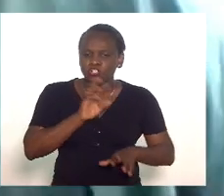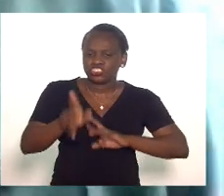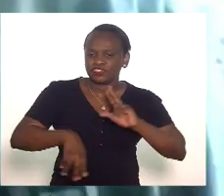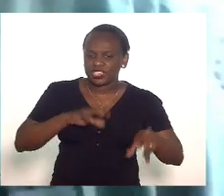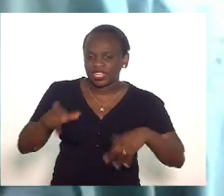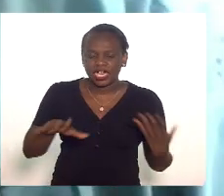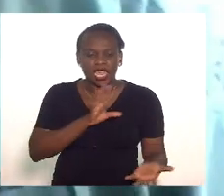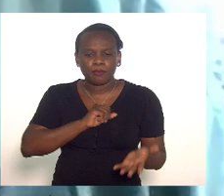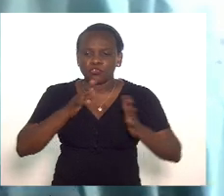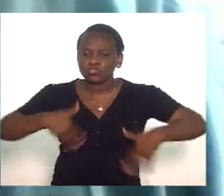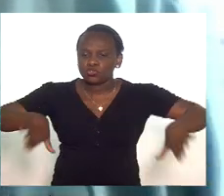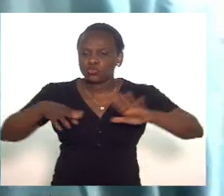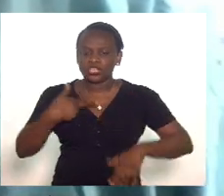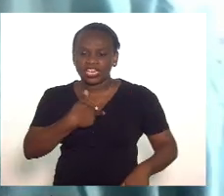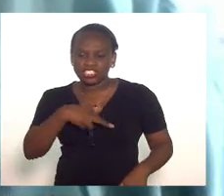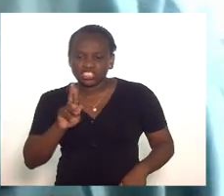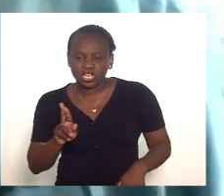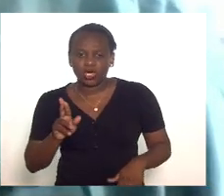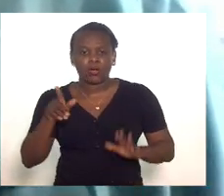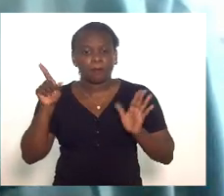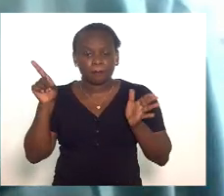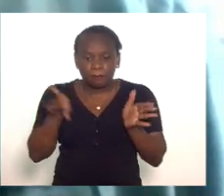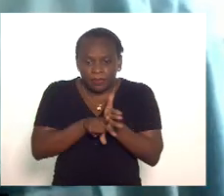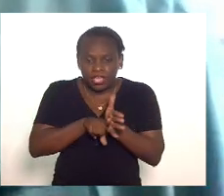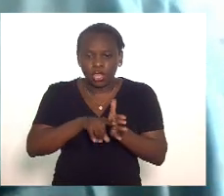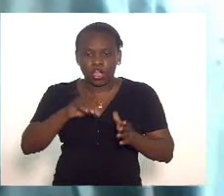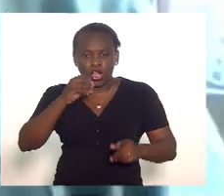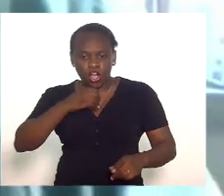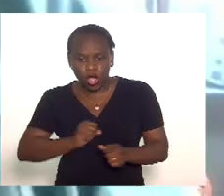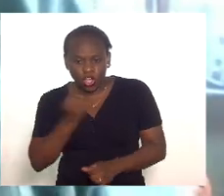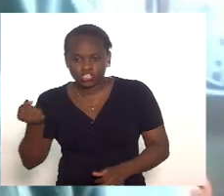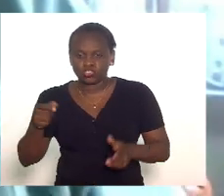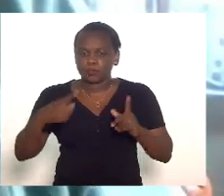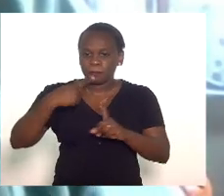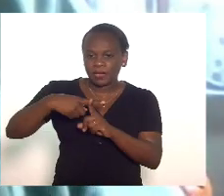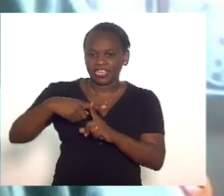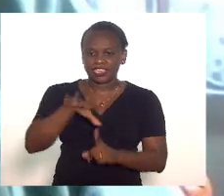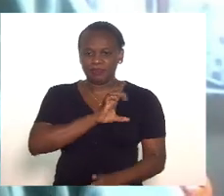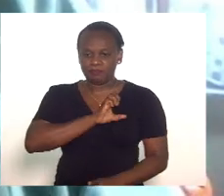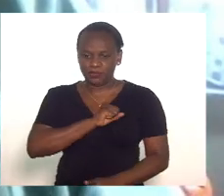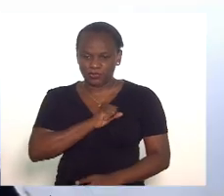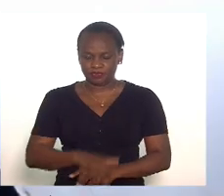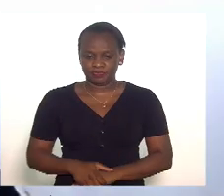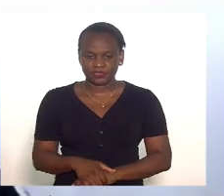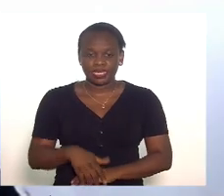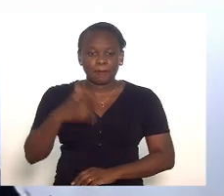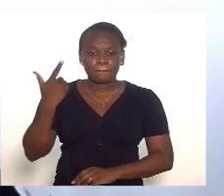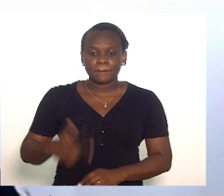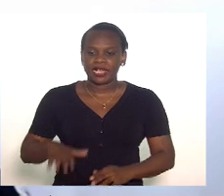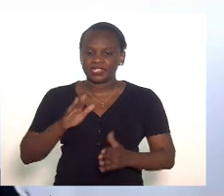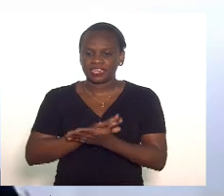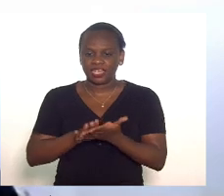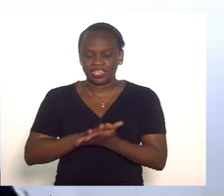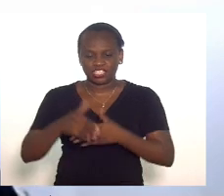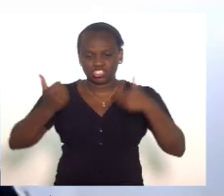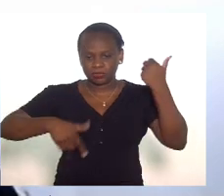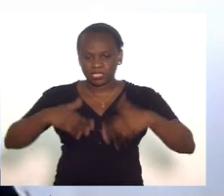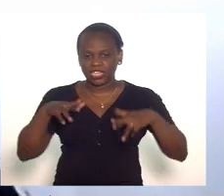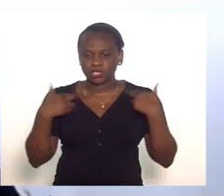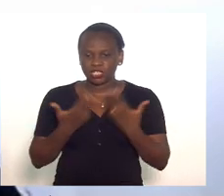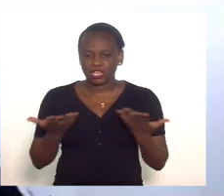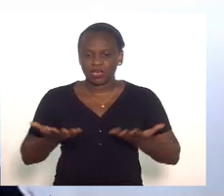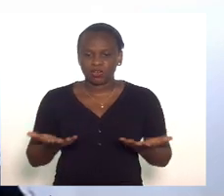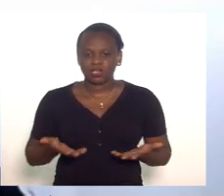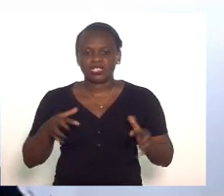pelo amor a todas as religiões, menos ódio, mais amor. Nada mais havendo a tratar na presente sessão,